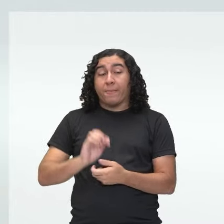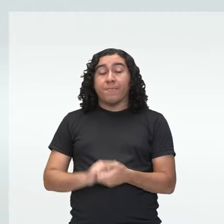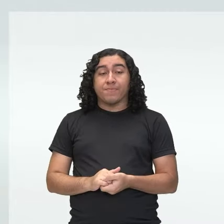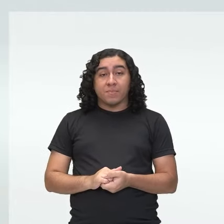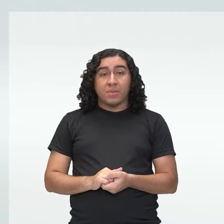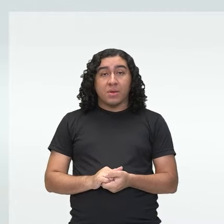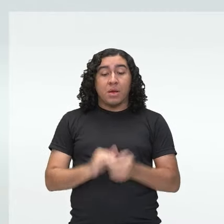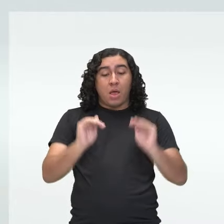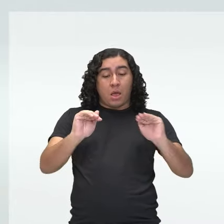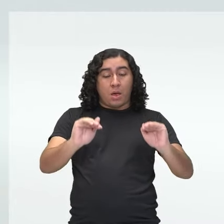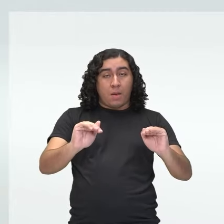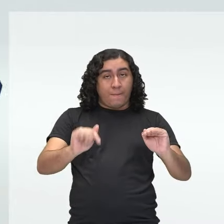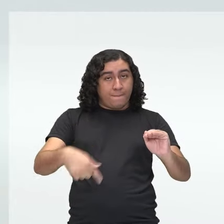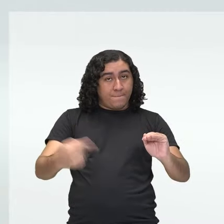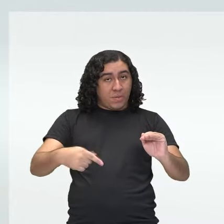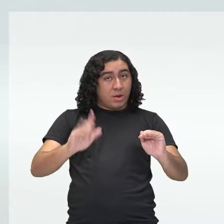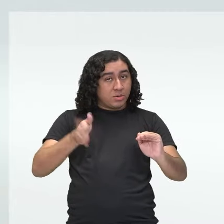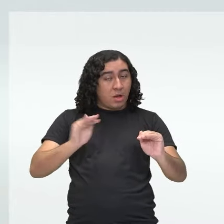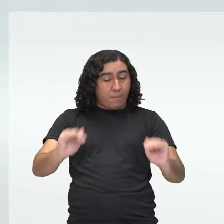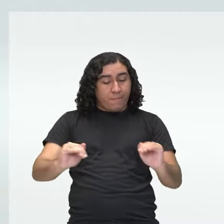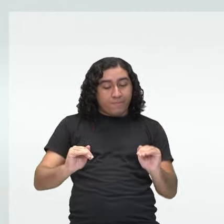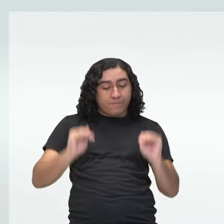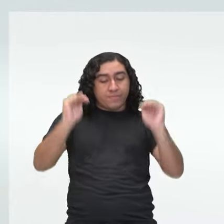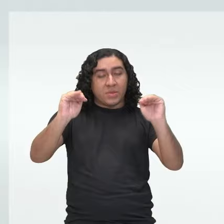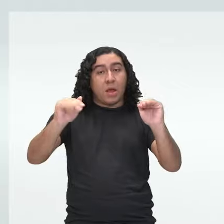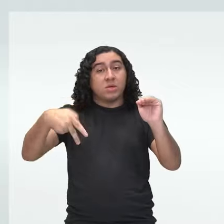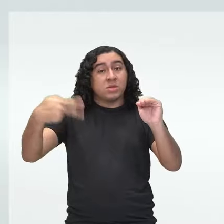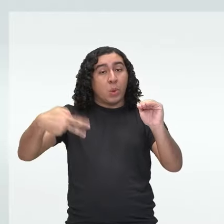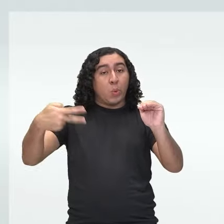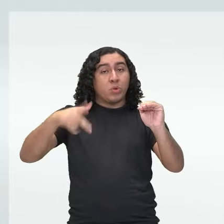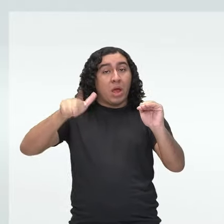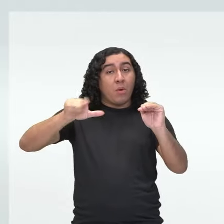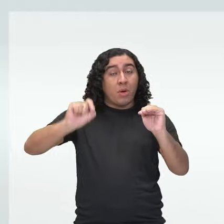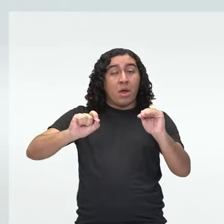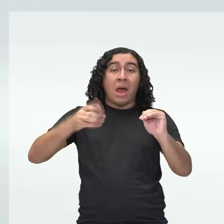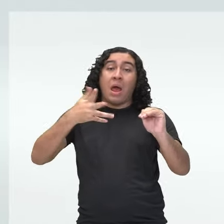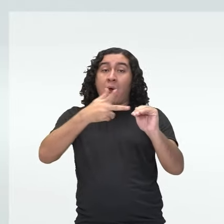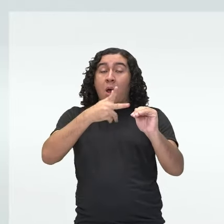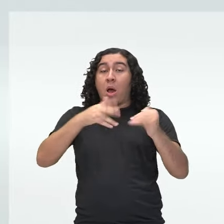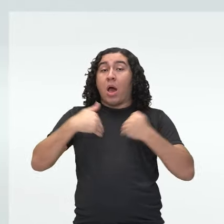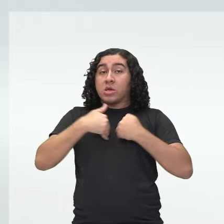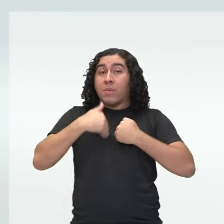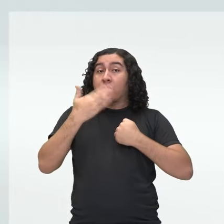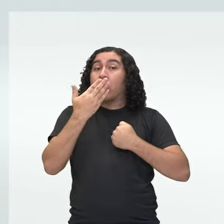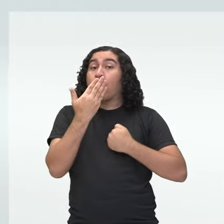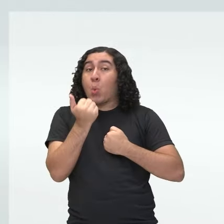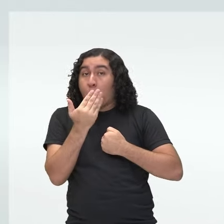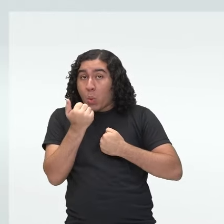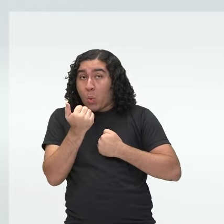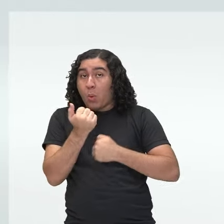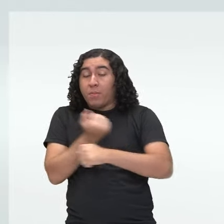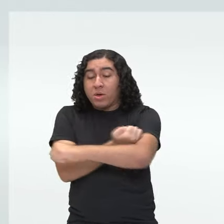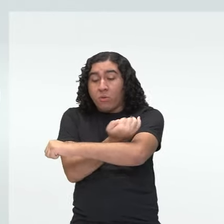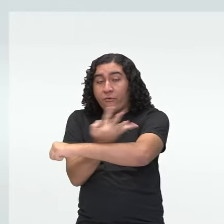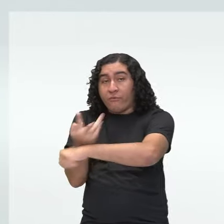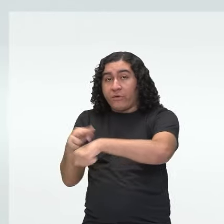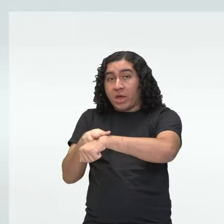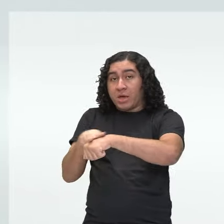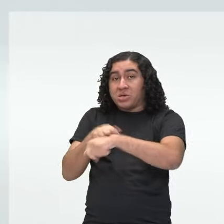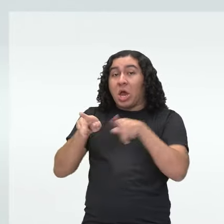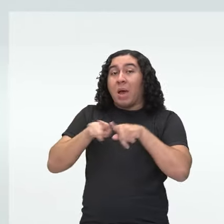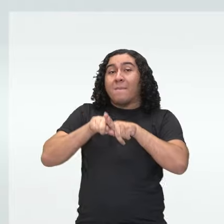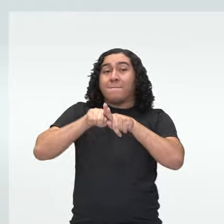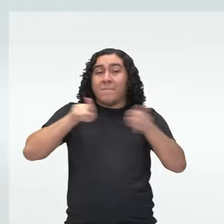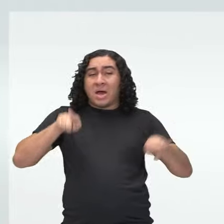consumidores primários, que são quem? São os herbívoros, né? Então os herbívoros, eles estão ali consumindo essas plantas, mas ele não